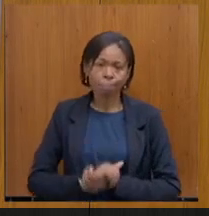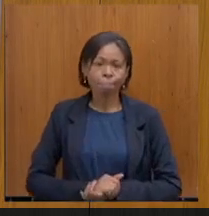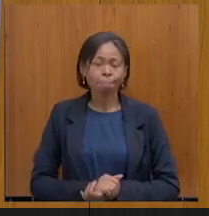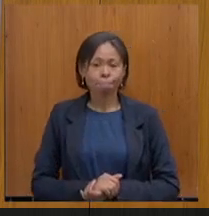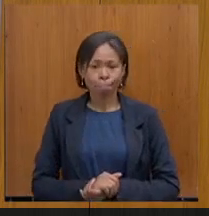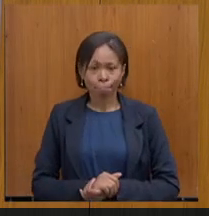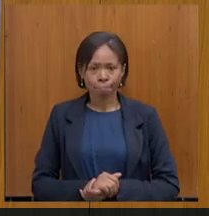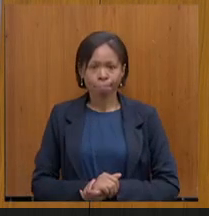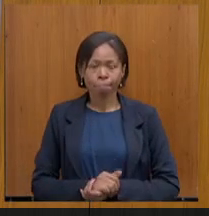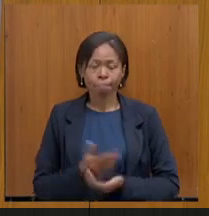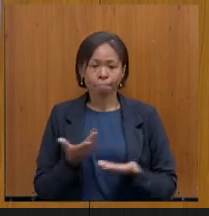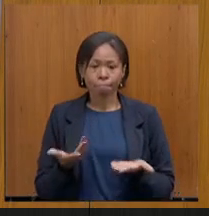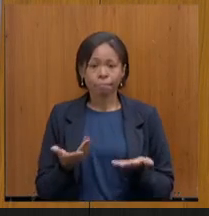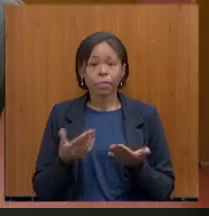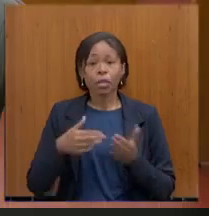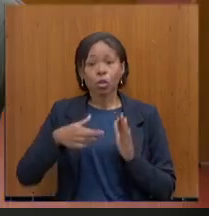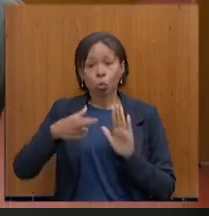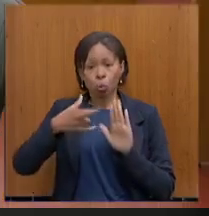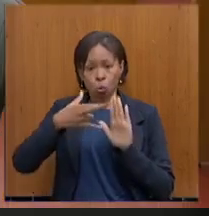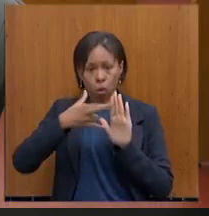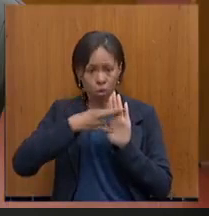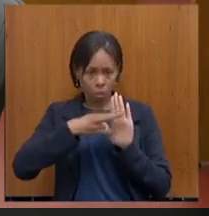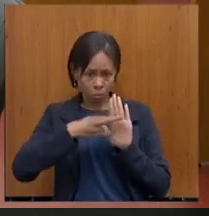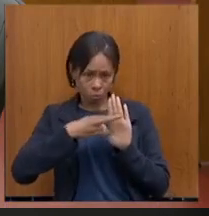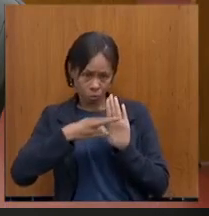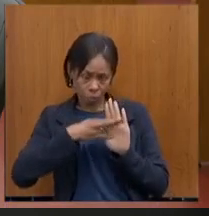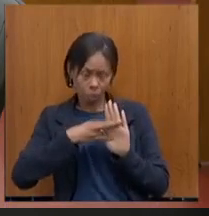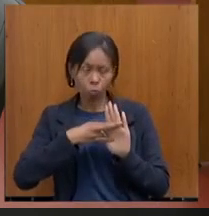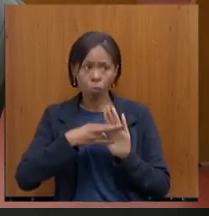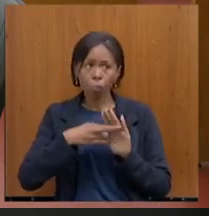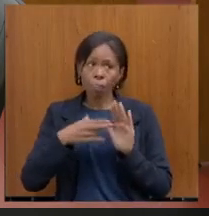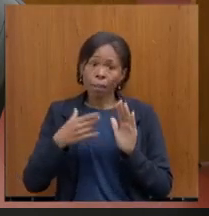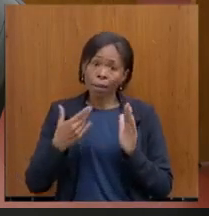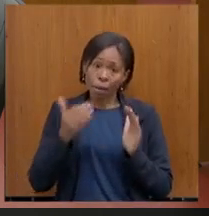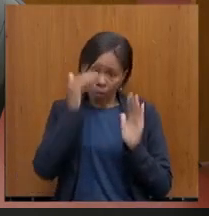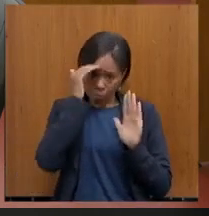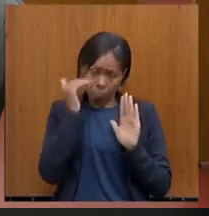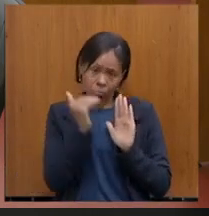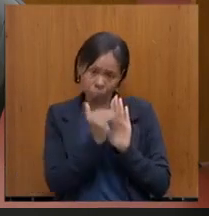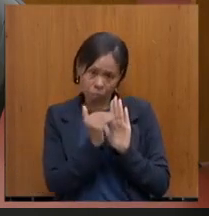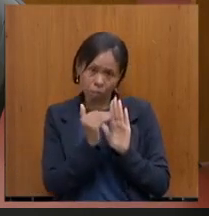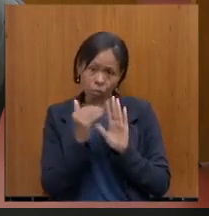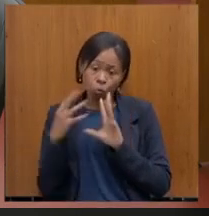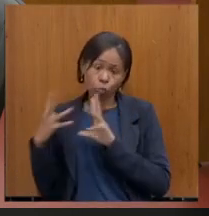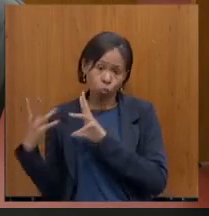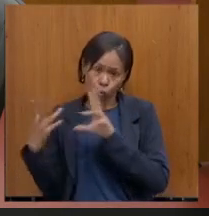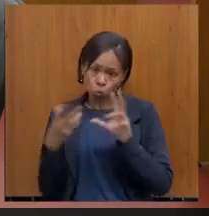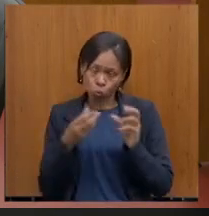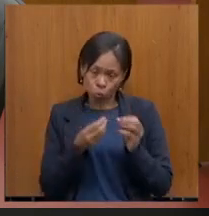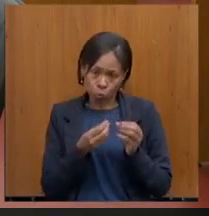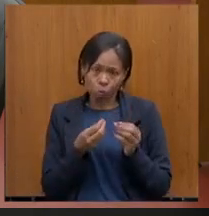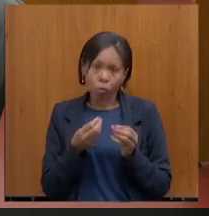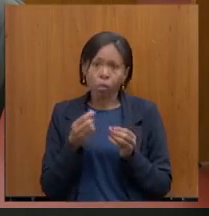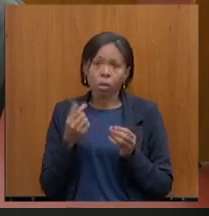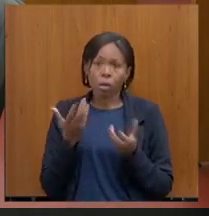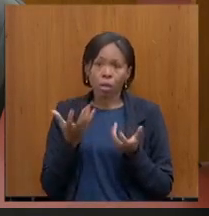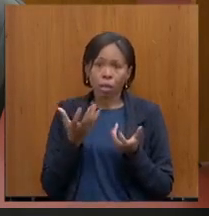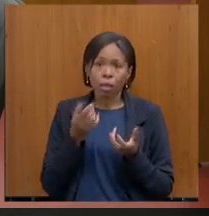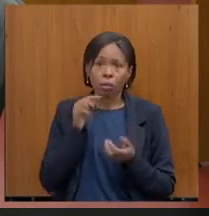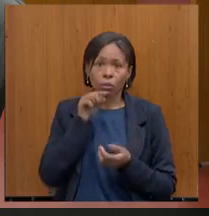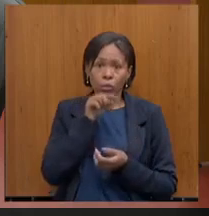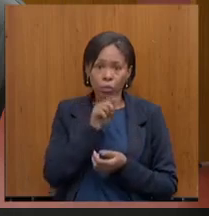de acordo com o regimento interno, se fosse possível, na compreensão de todos, que a vossa excelência faça um